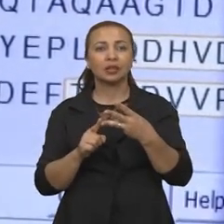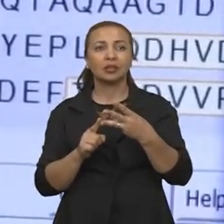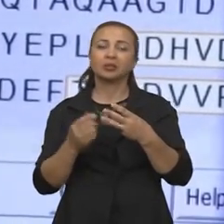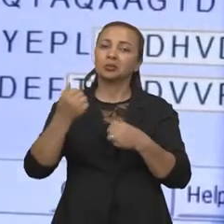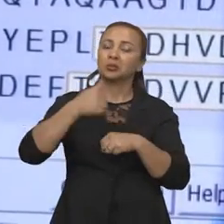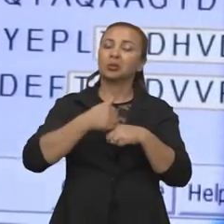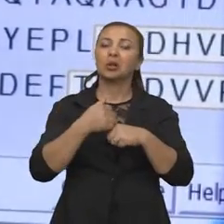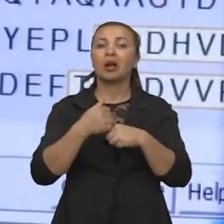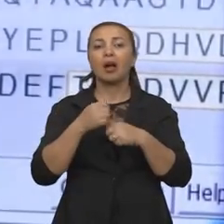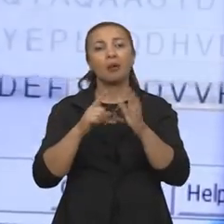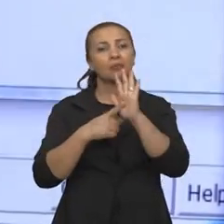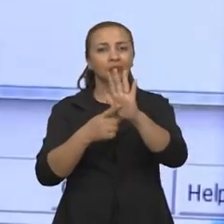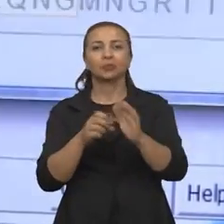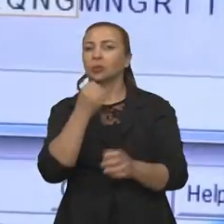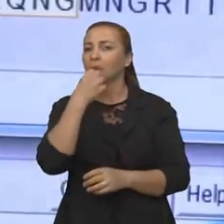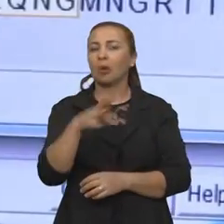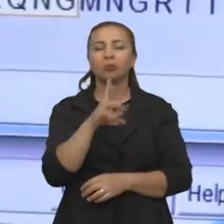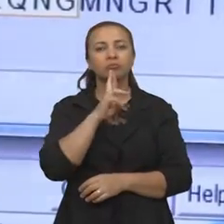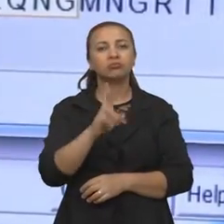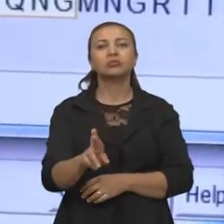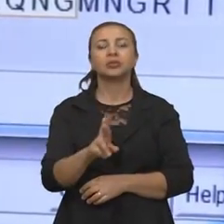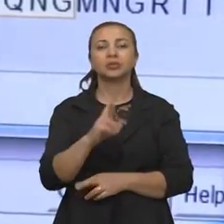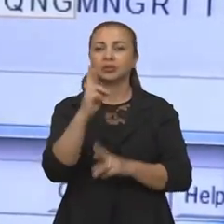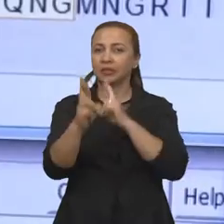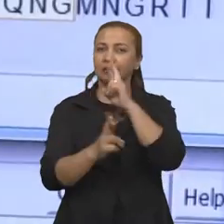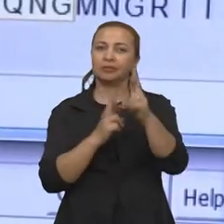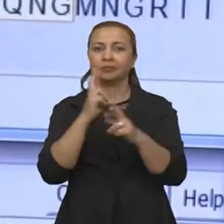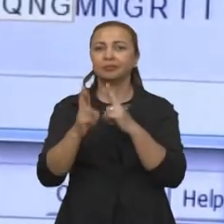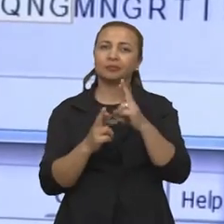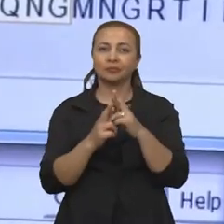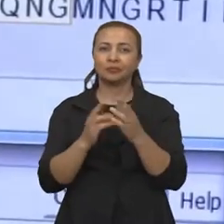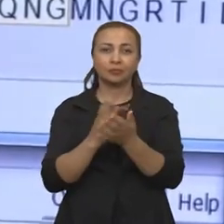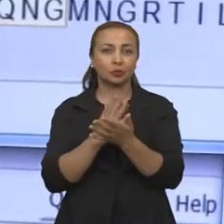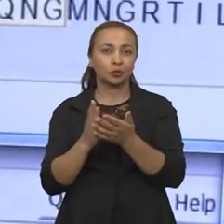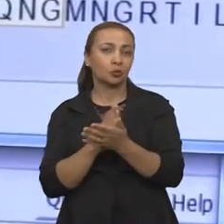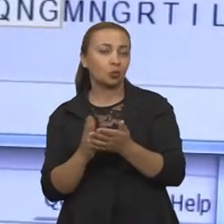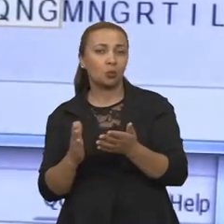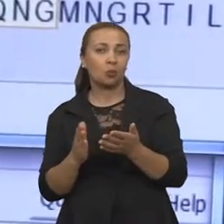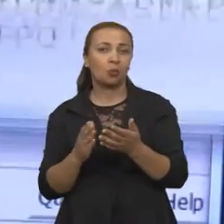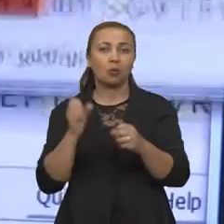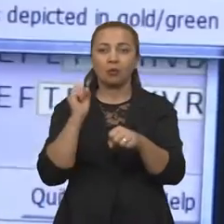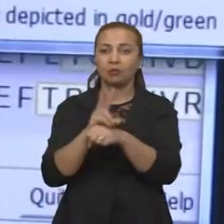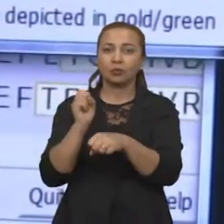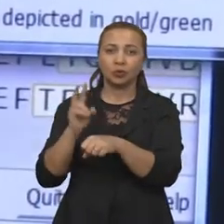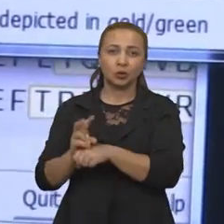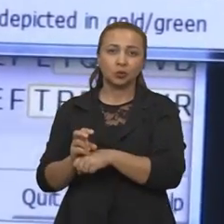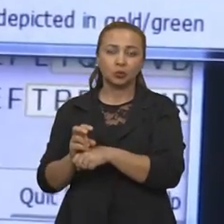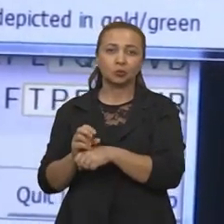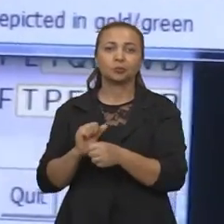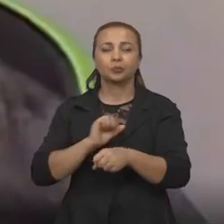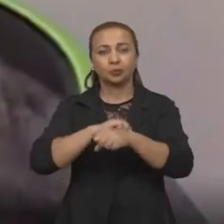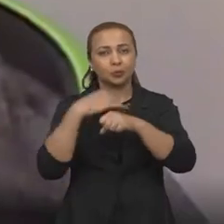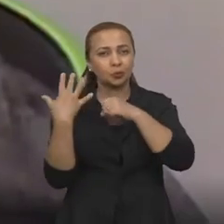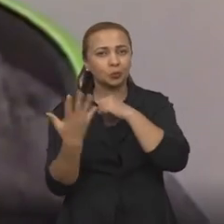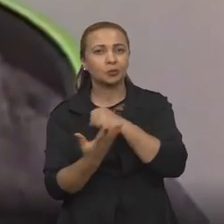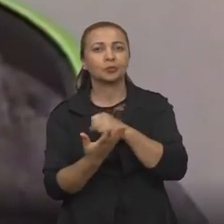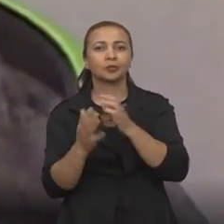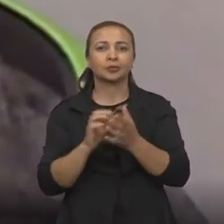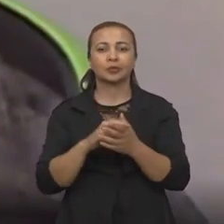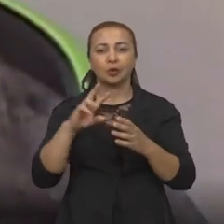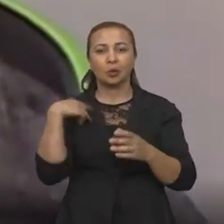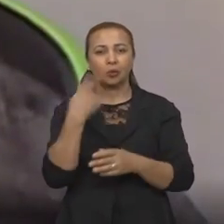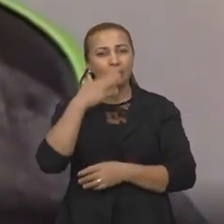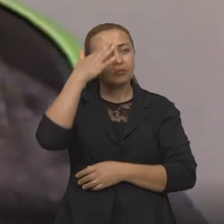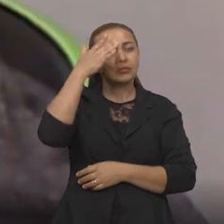apresentaram um bom resultado em relação a um determinado tipo de coronavírus. Então,